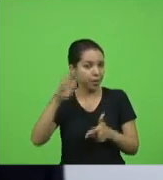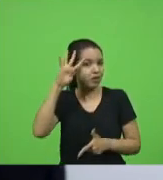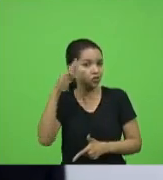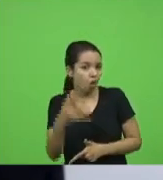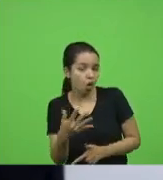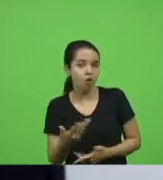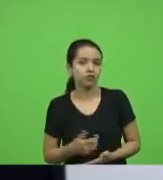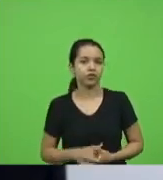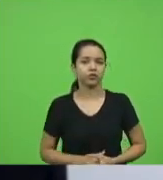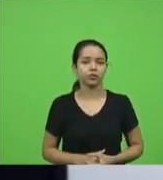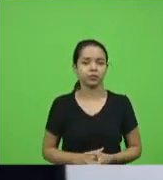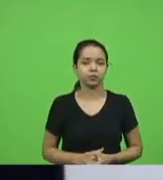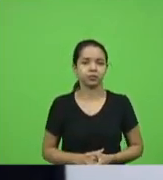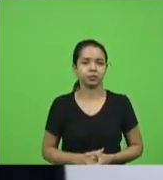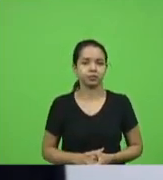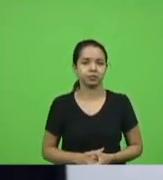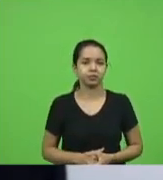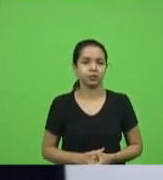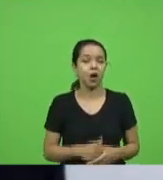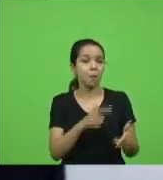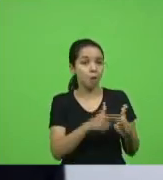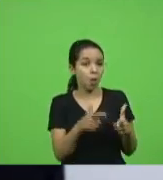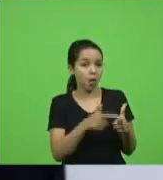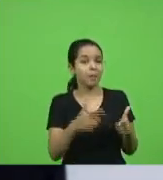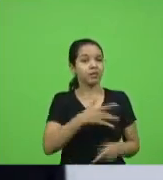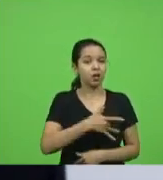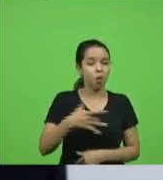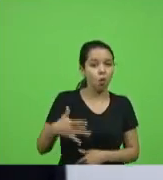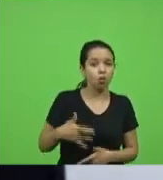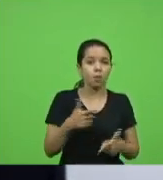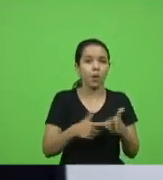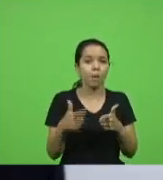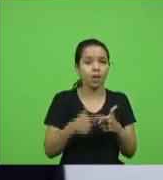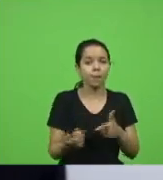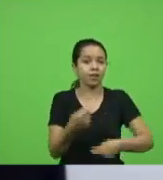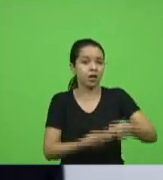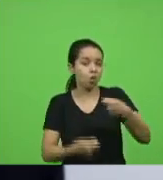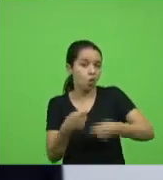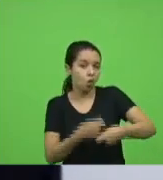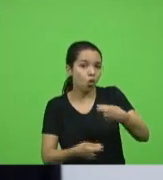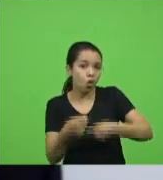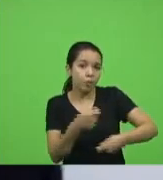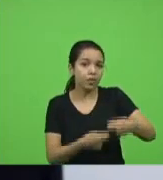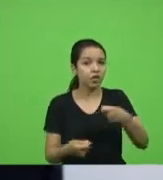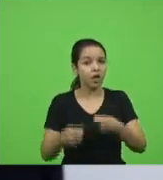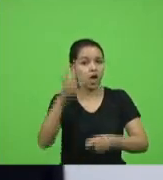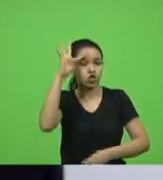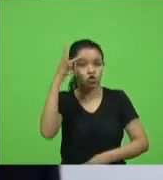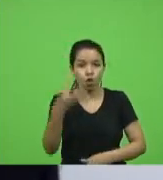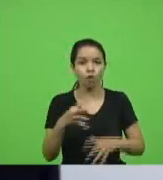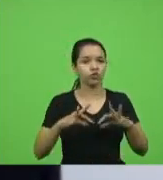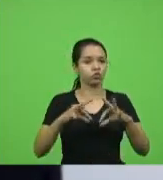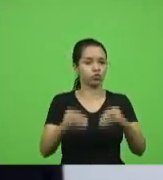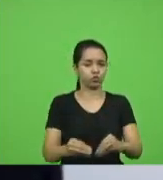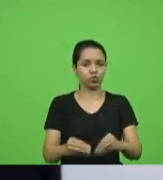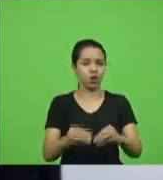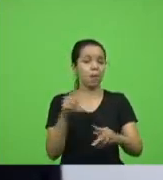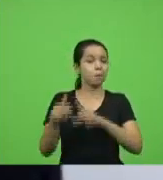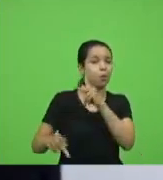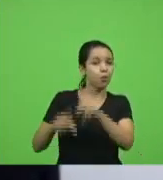resolve o problema da economia resolve tudo a população